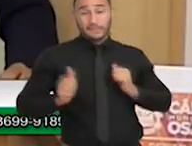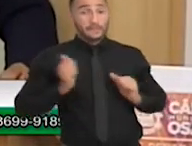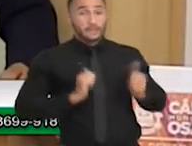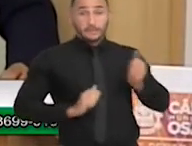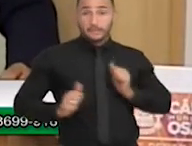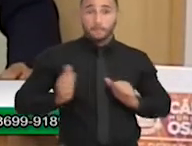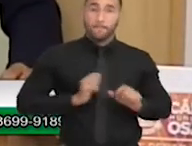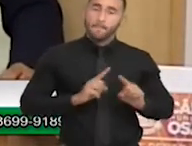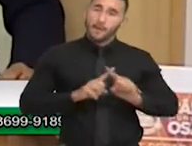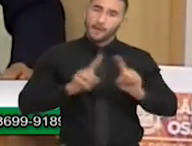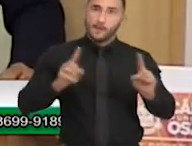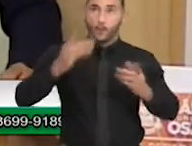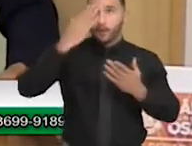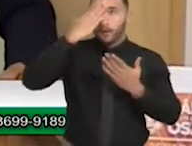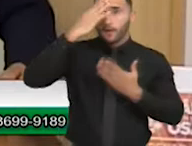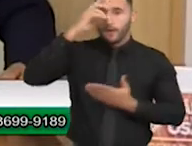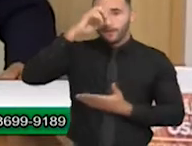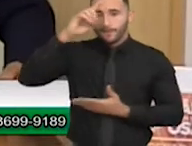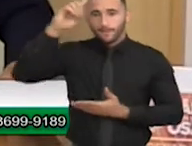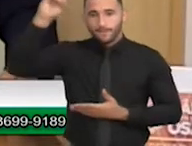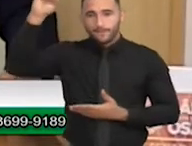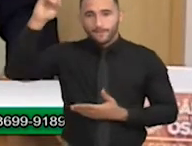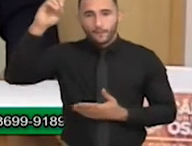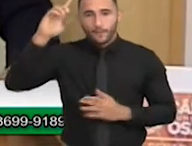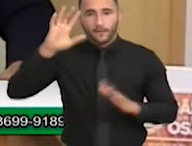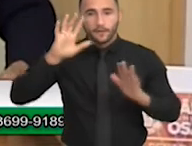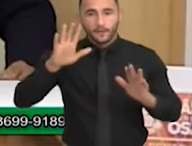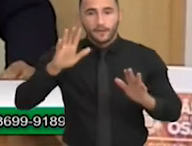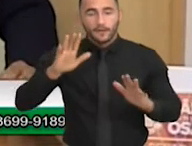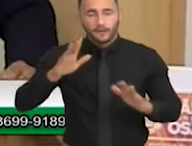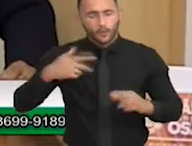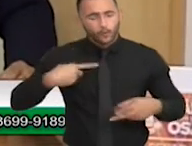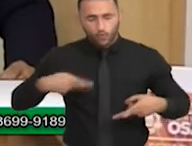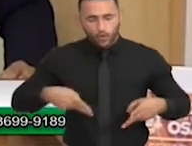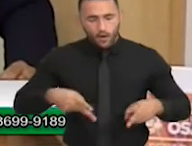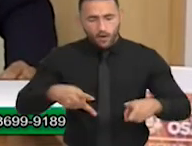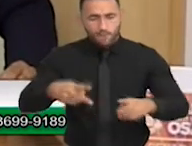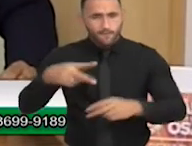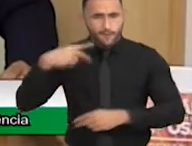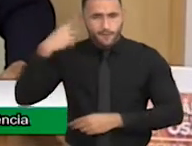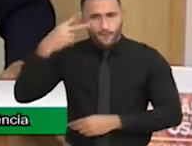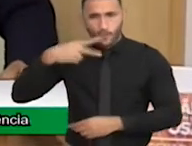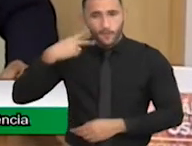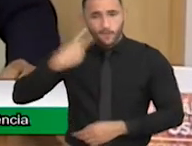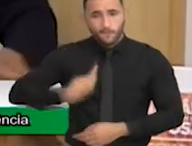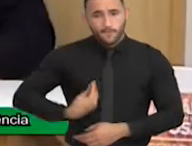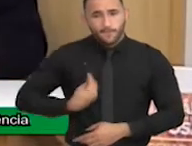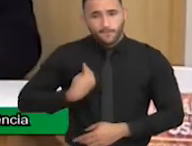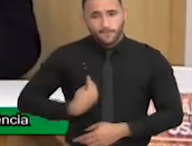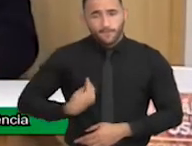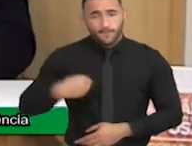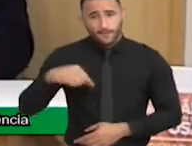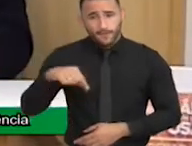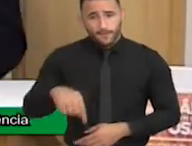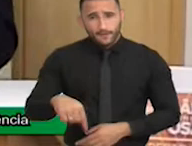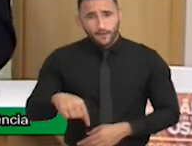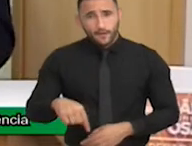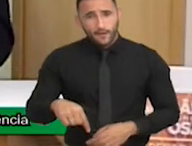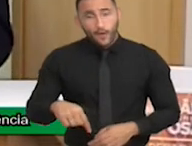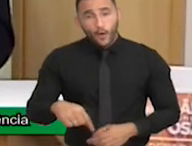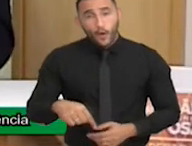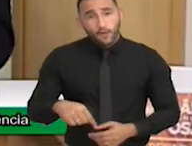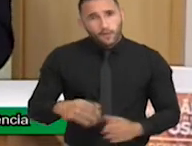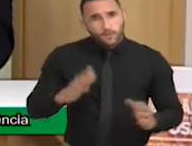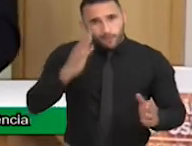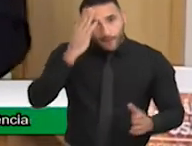mas agradeço a Deus, e, enquanto eu estiver como vereador aqui, que também é passageiro, a gente